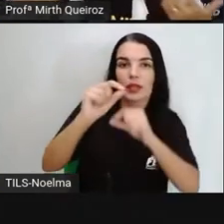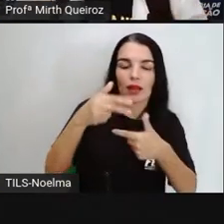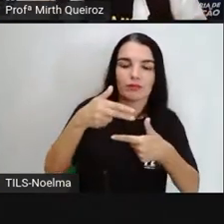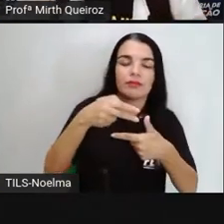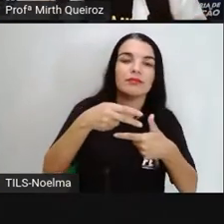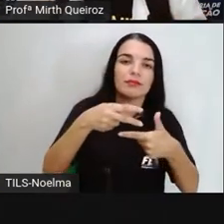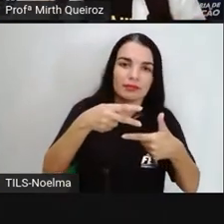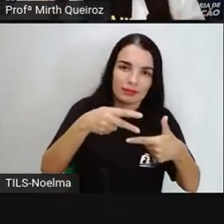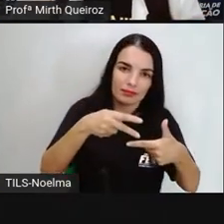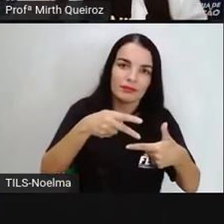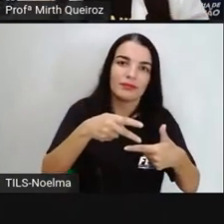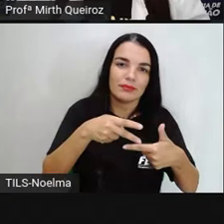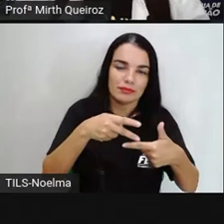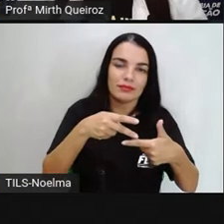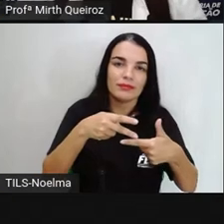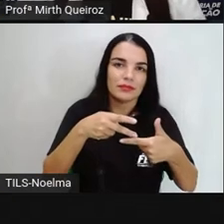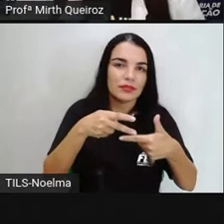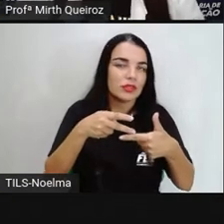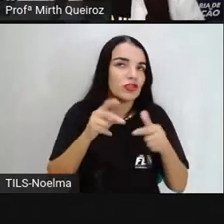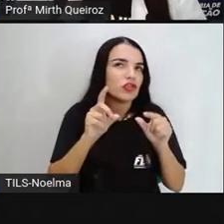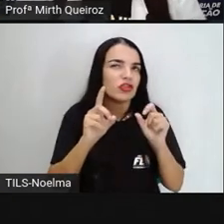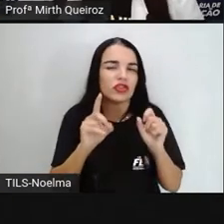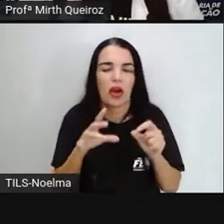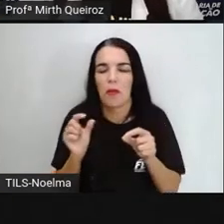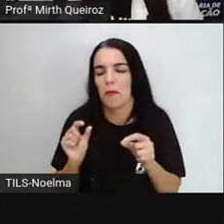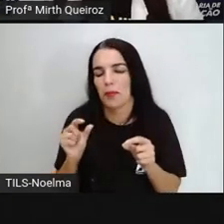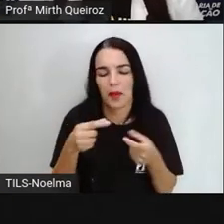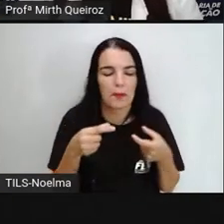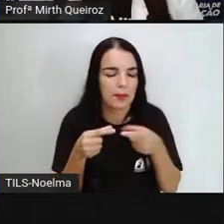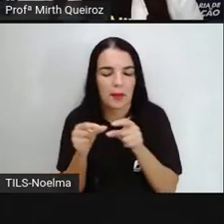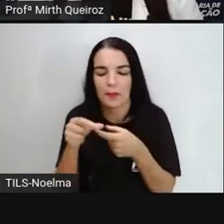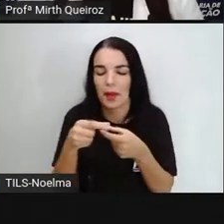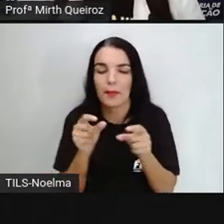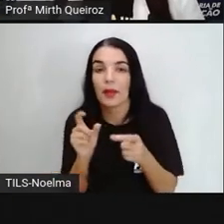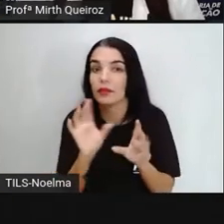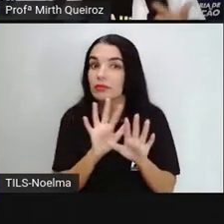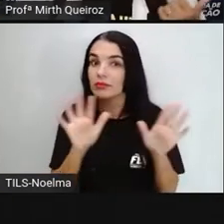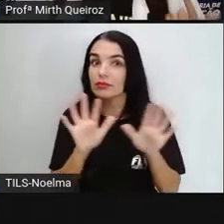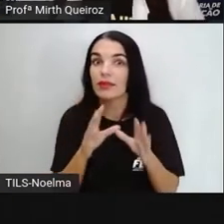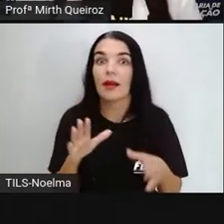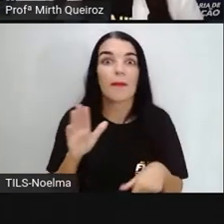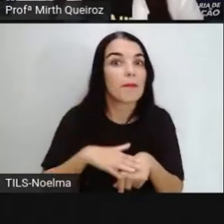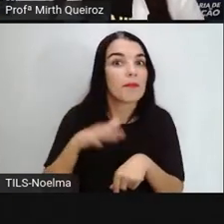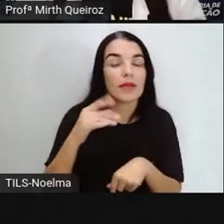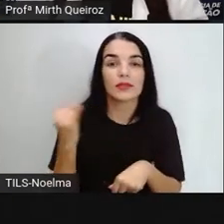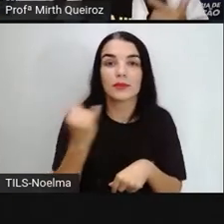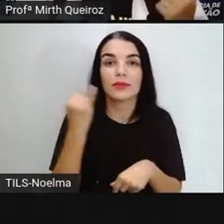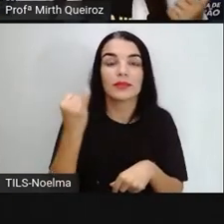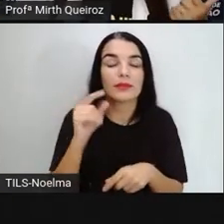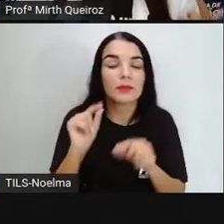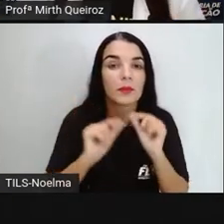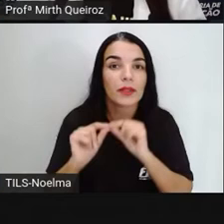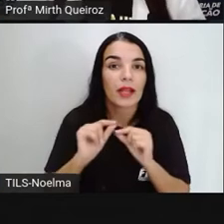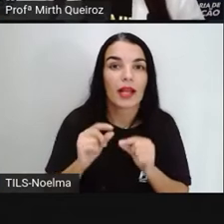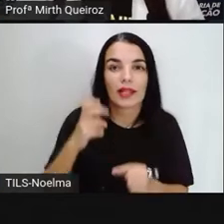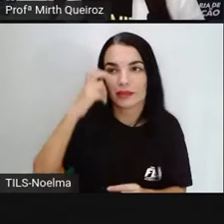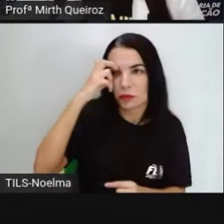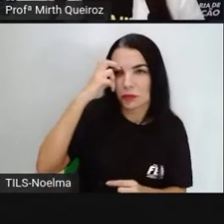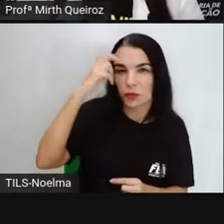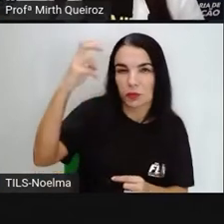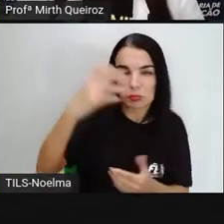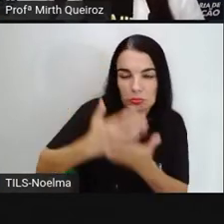ultrapassa ser apenas peças, formas geométricas, né? Ele foi utilizado para estudar a inteligência